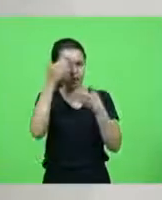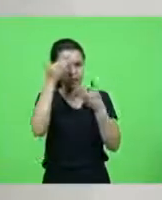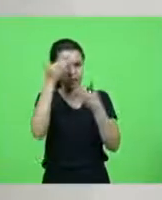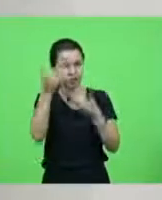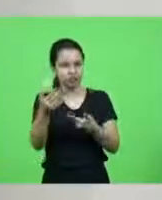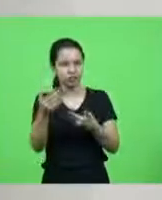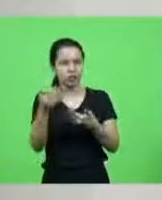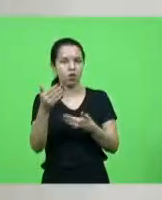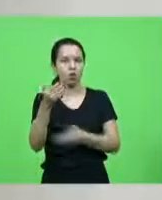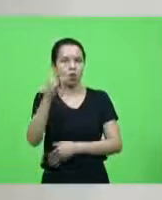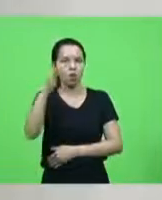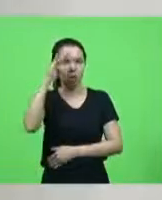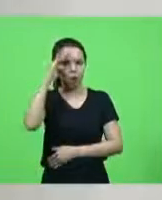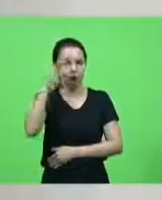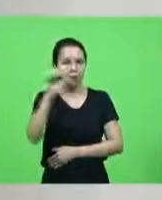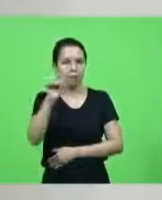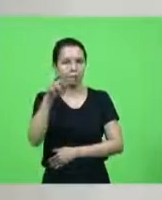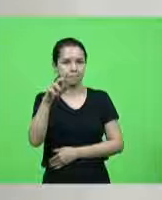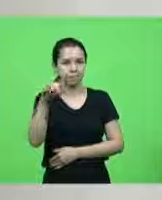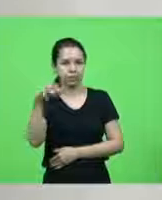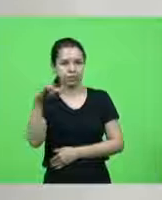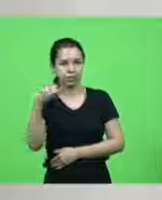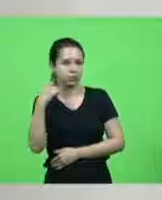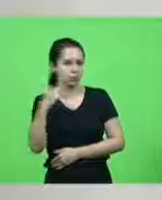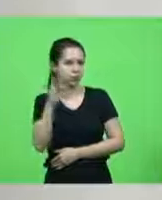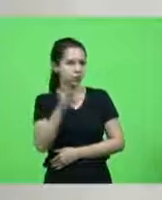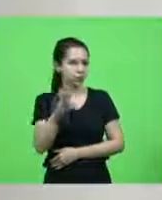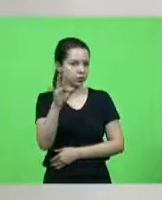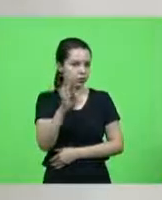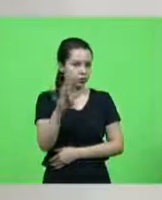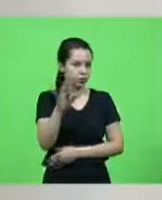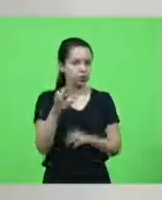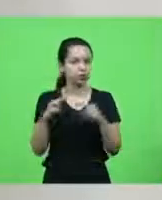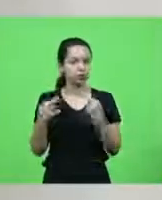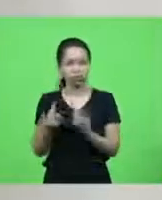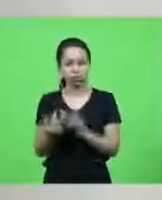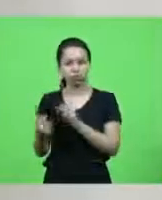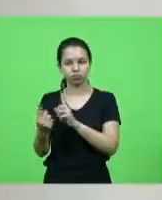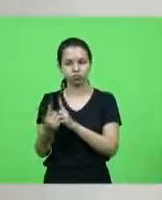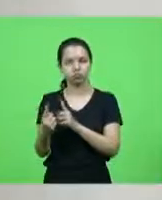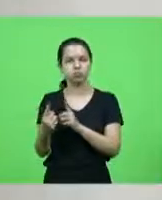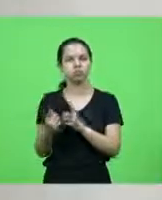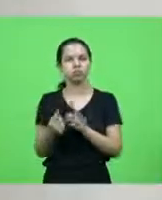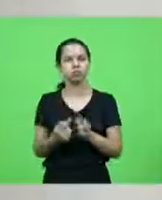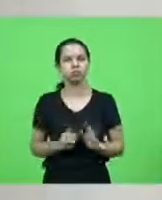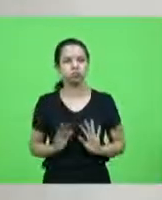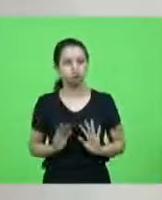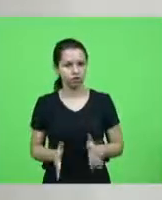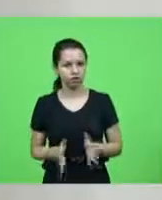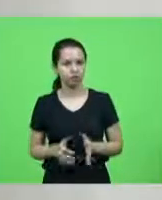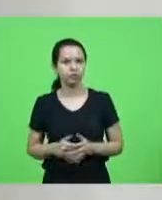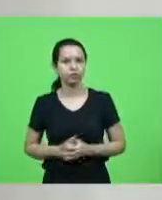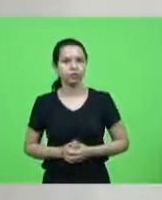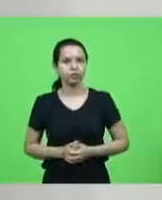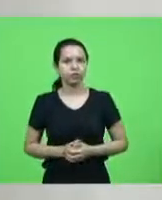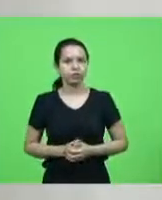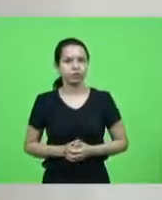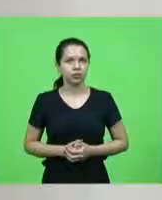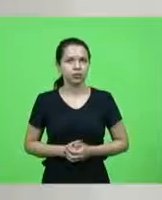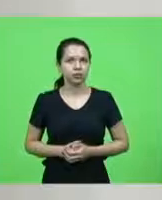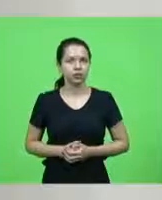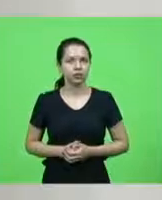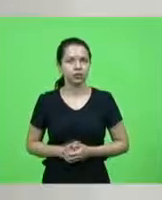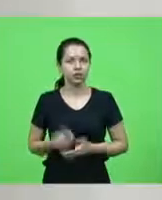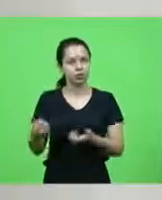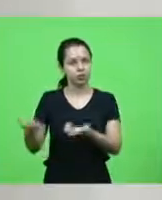deputado federal que nos encontramos esses dias e ele me ilustrou de todo esse cenário